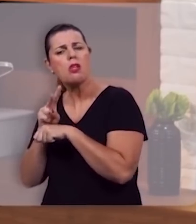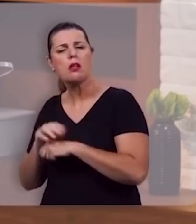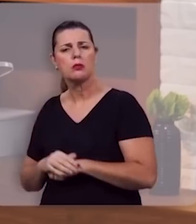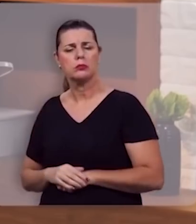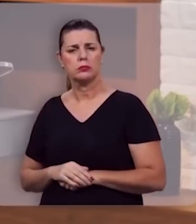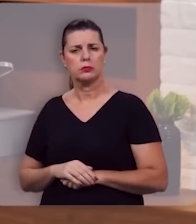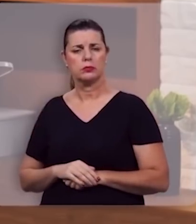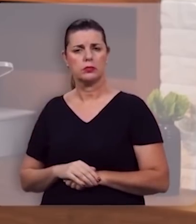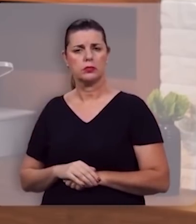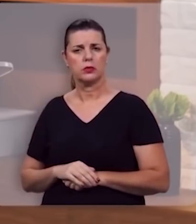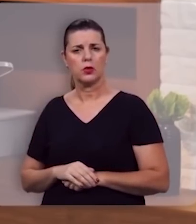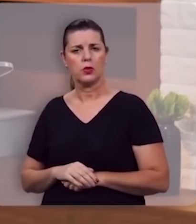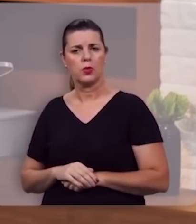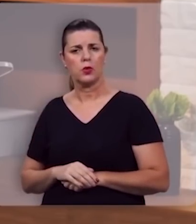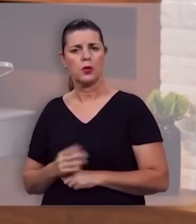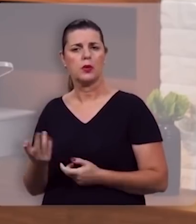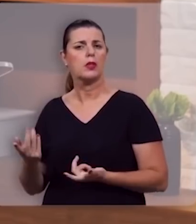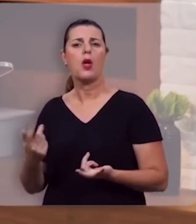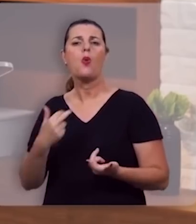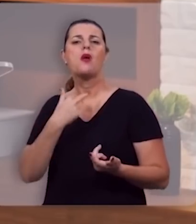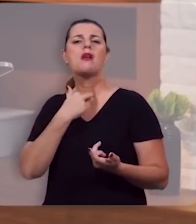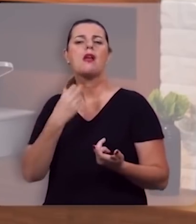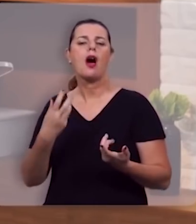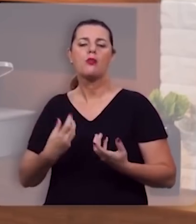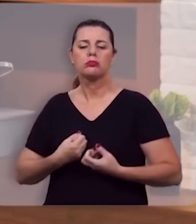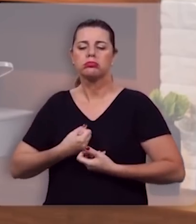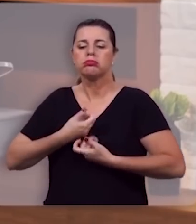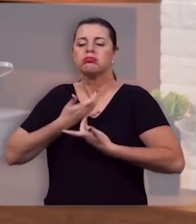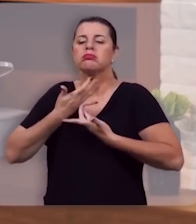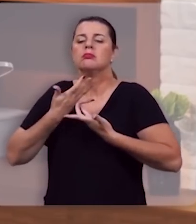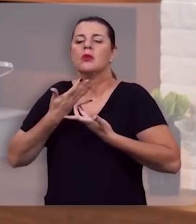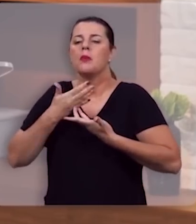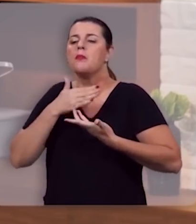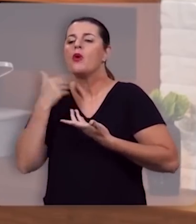o romantismo não pode morrer lá no altar